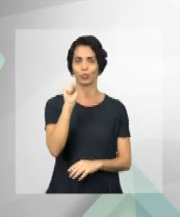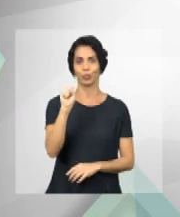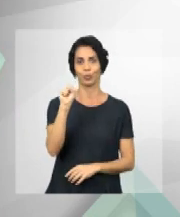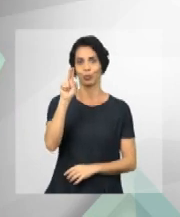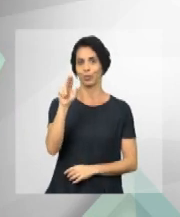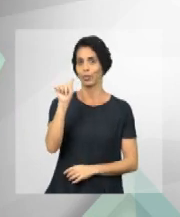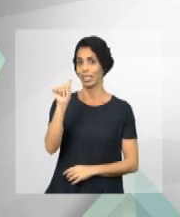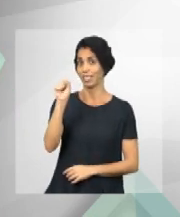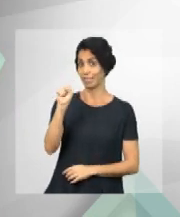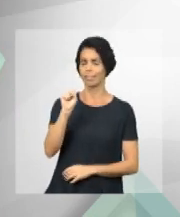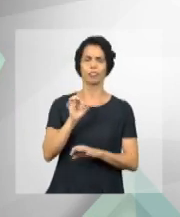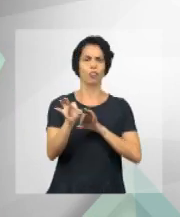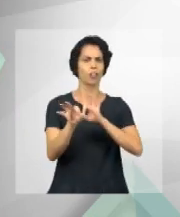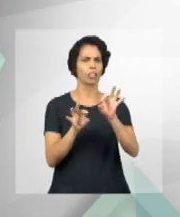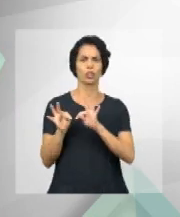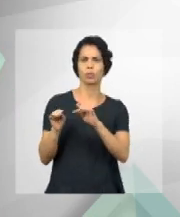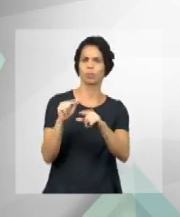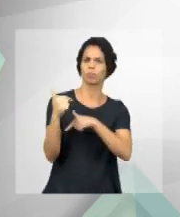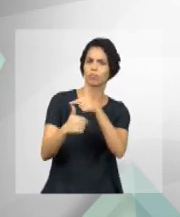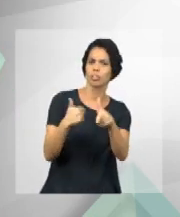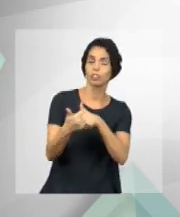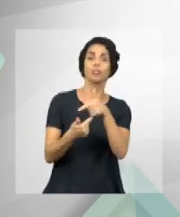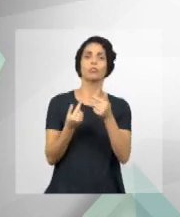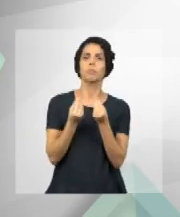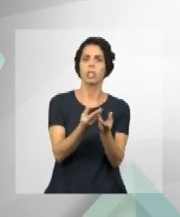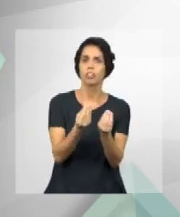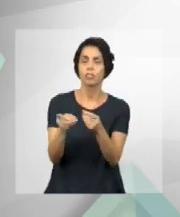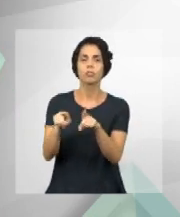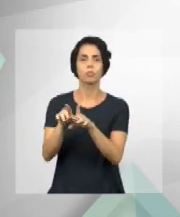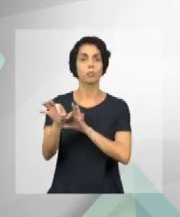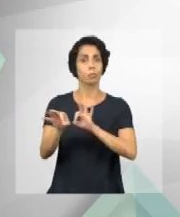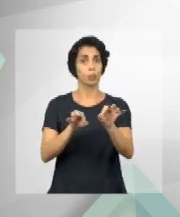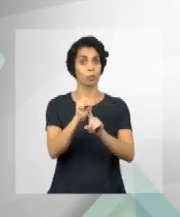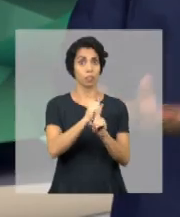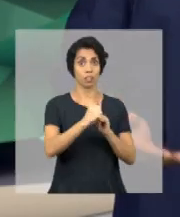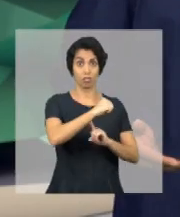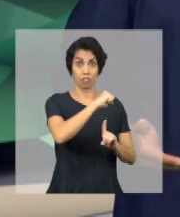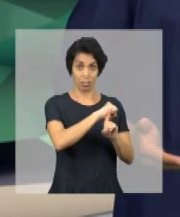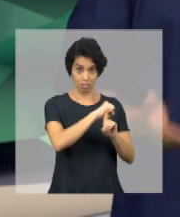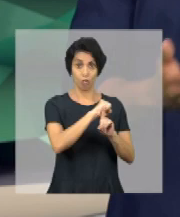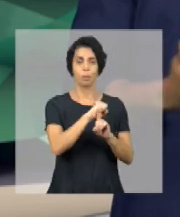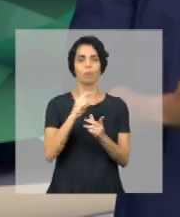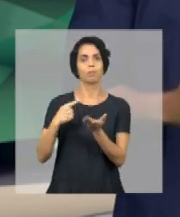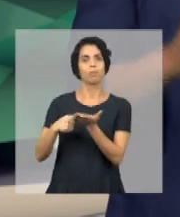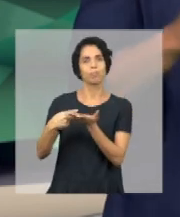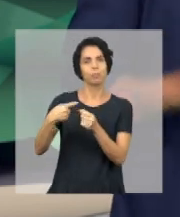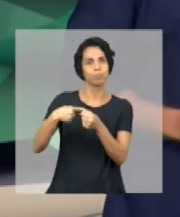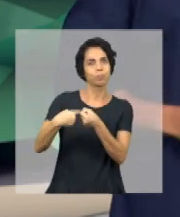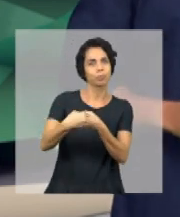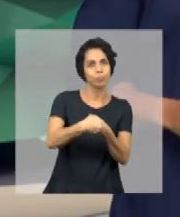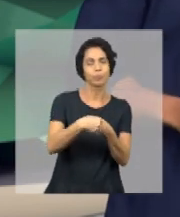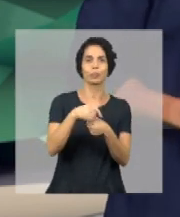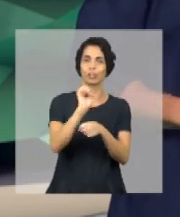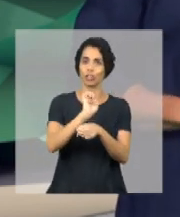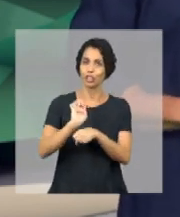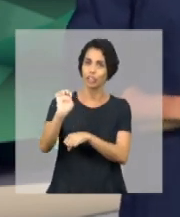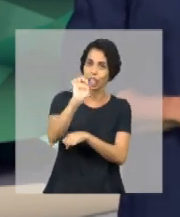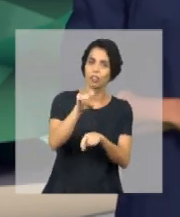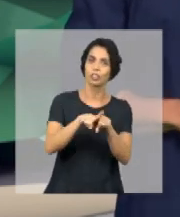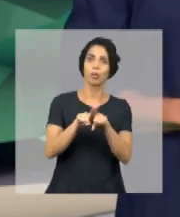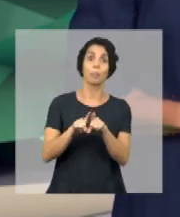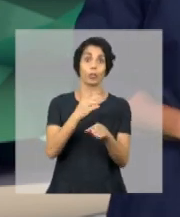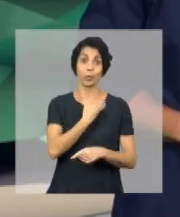organiza todos os serviços, benefícios e programas de assistência social nos municípios, estados e na União. Logotipo do